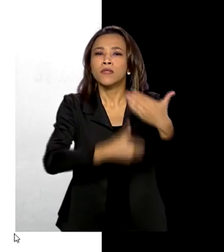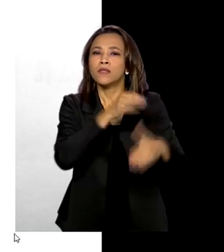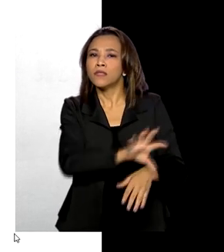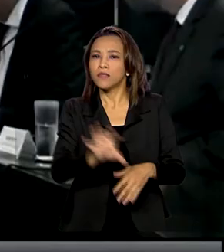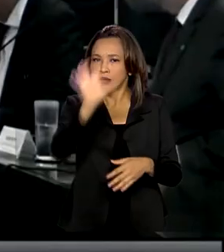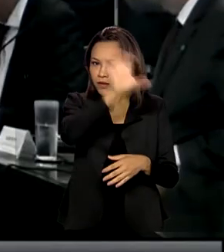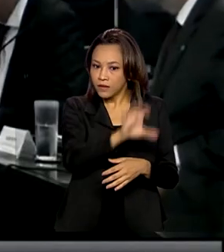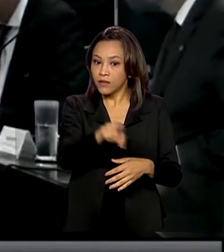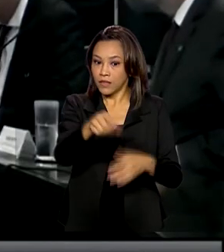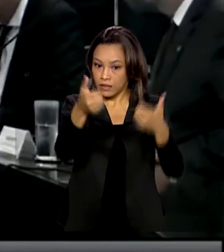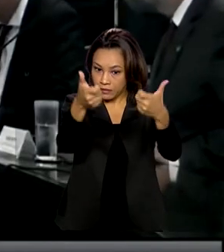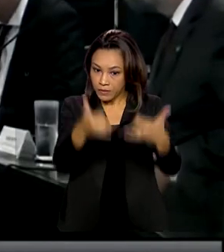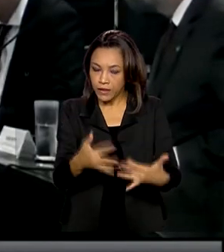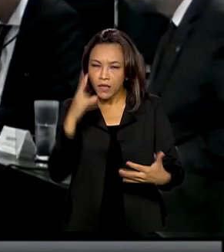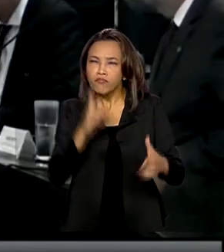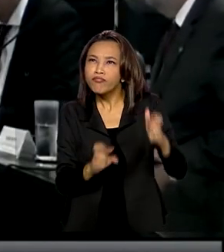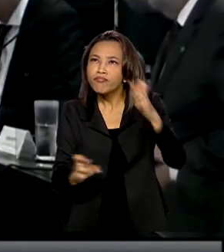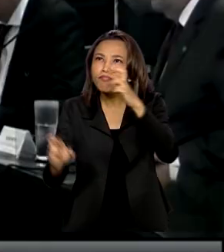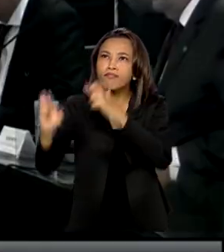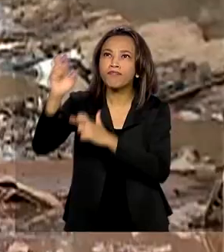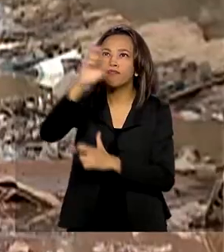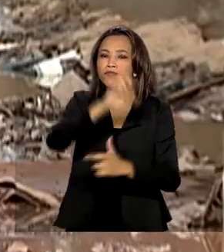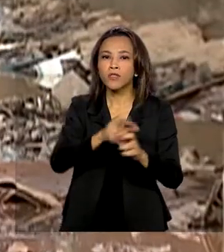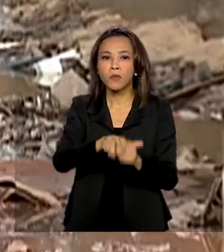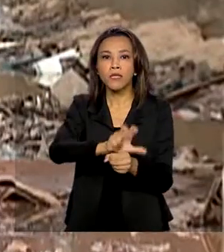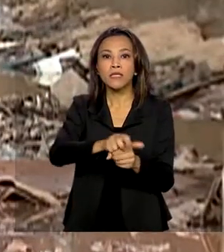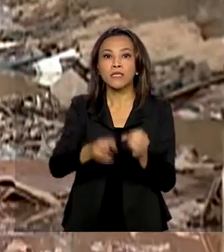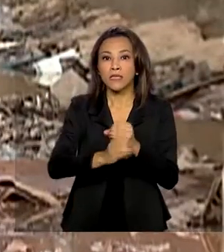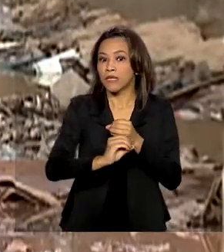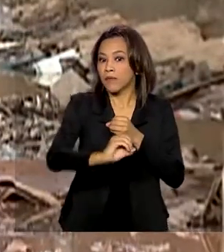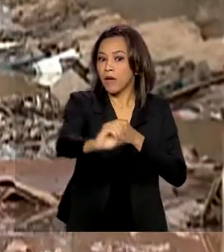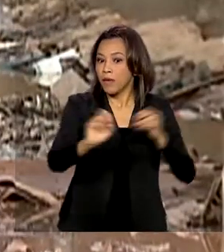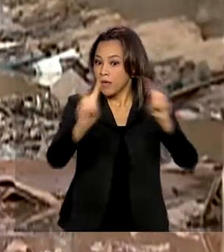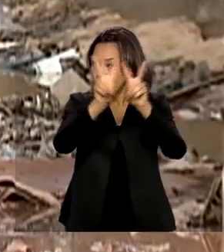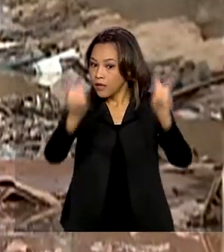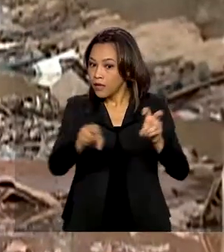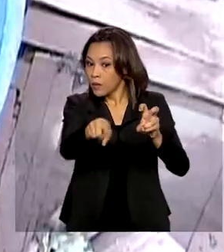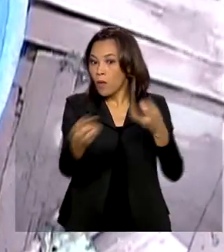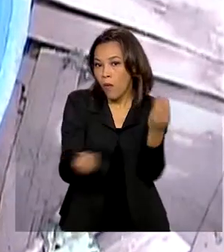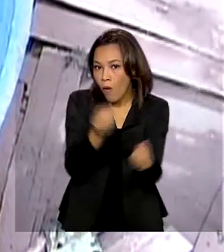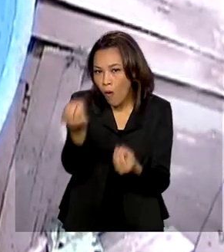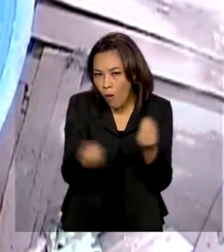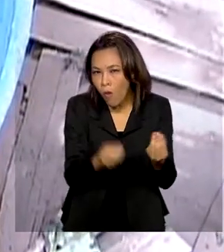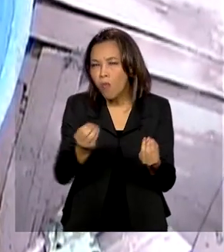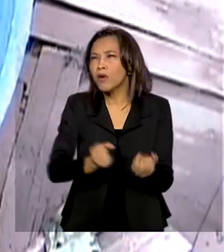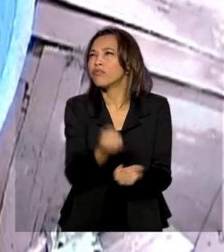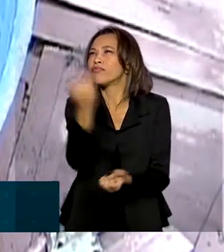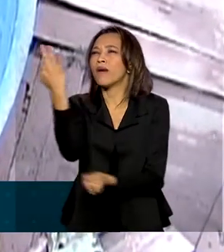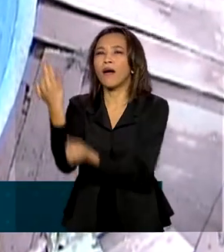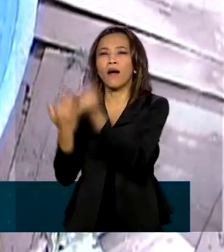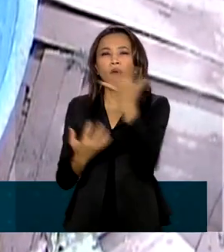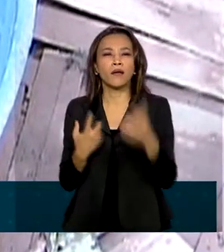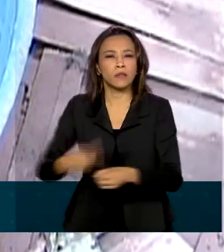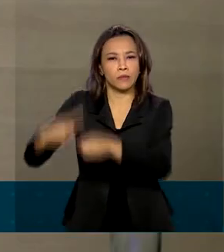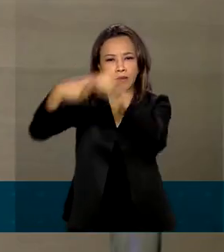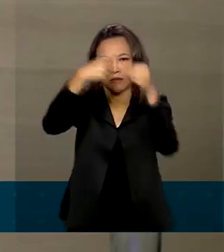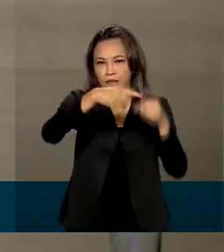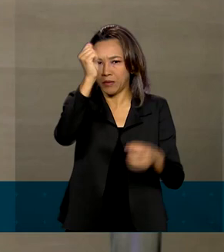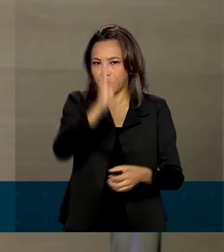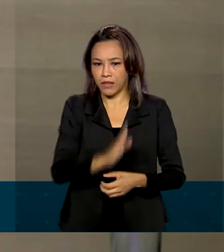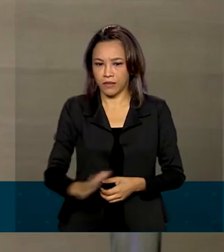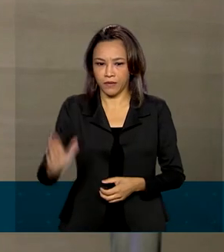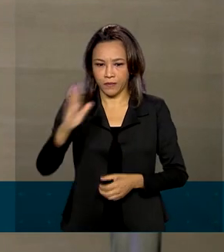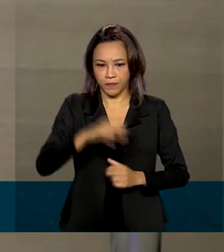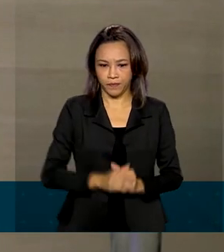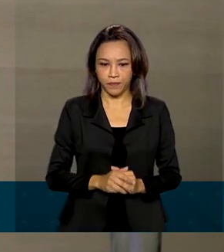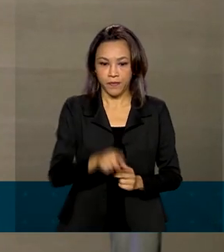Sistema Nacional de Informações sobre Saneamento, como estão esses índices em milhares de municípios do país. Nós